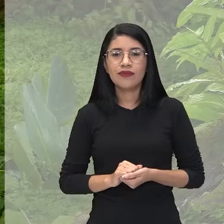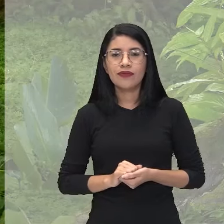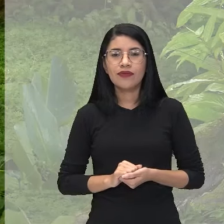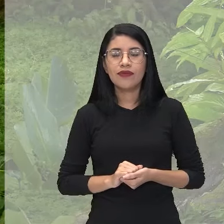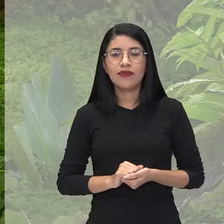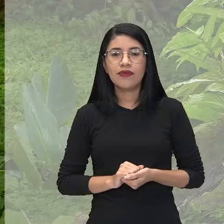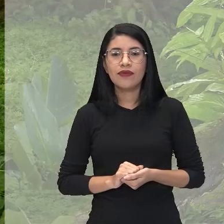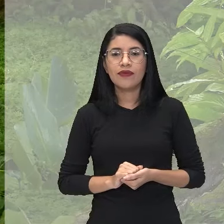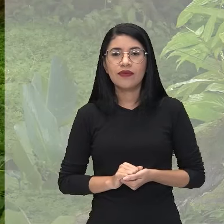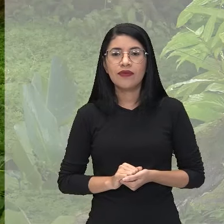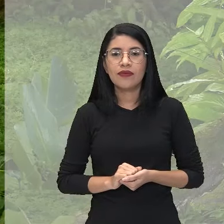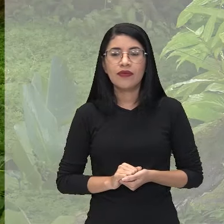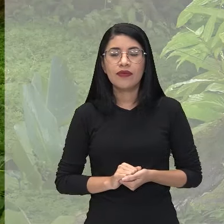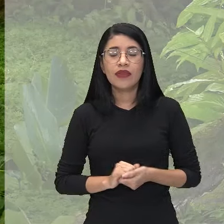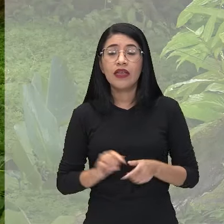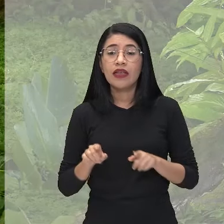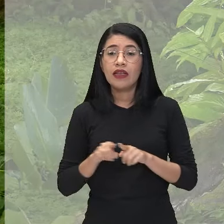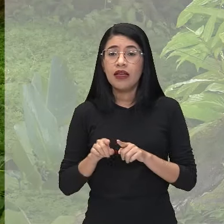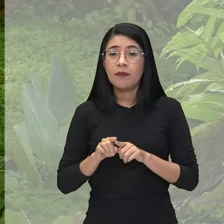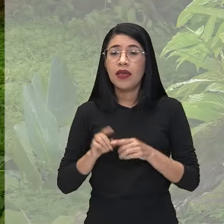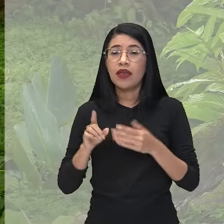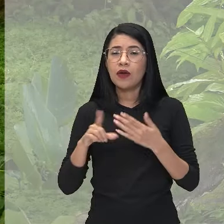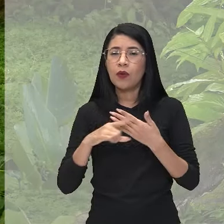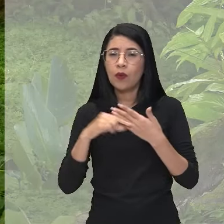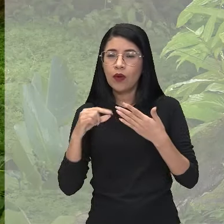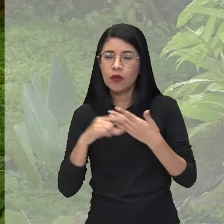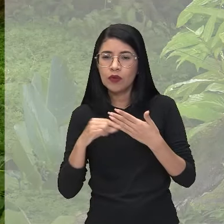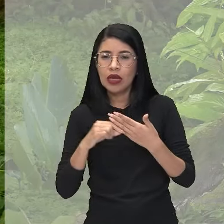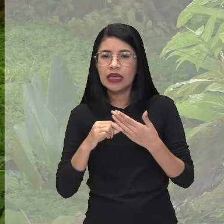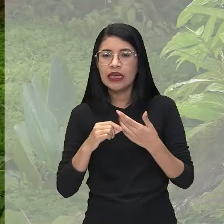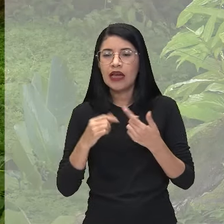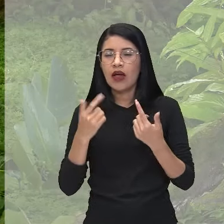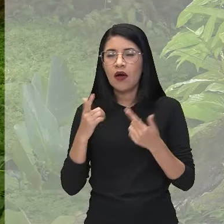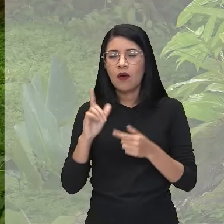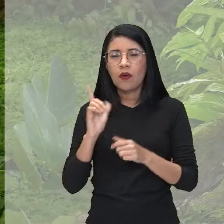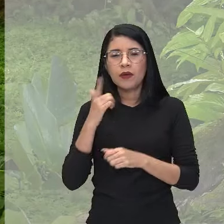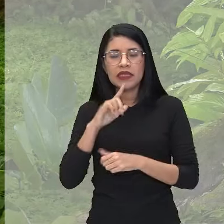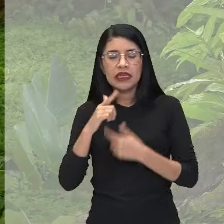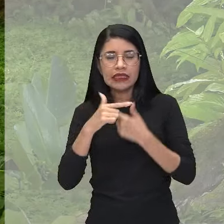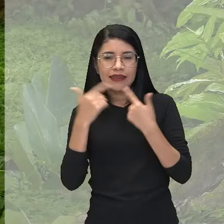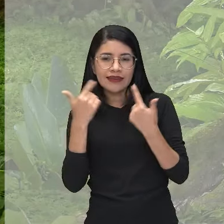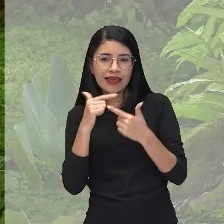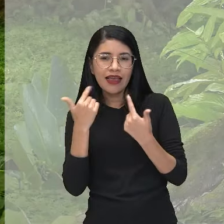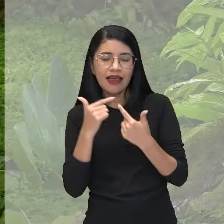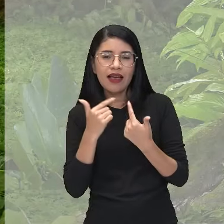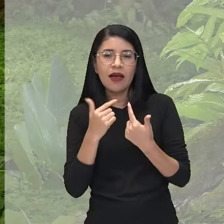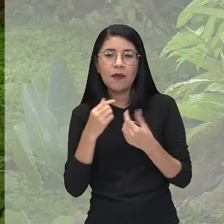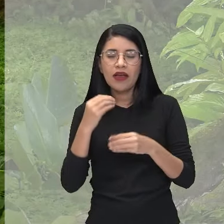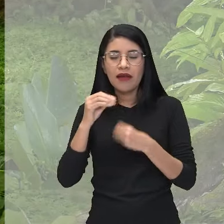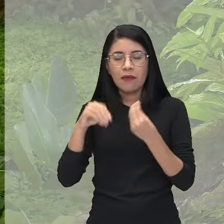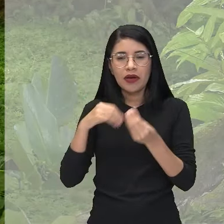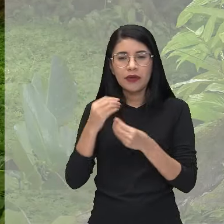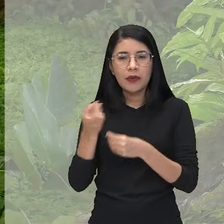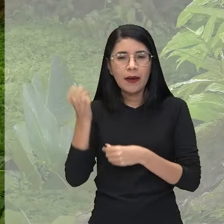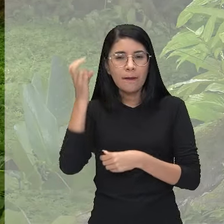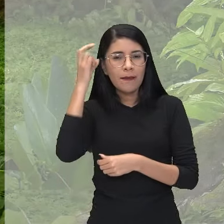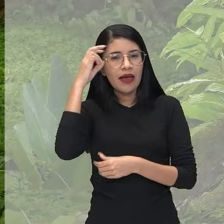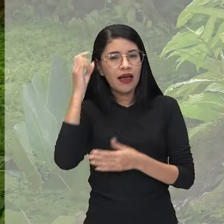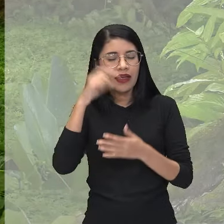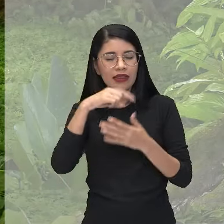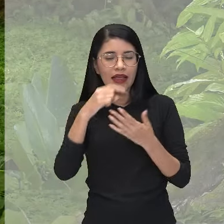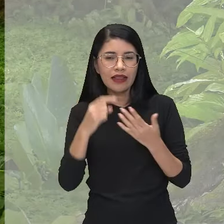Paralelo a isso, o dramaturgo provoca o riso ao misturar dados da cultura nativa com elementos